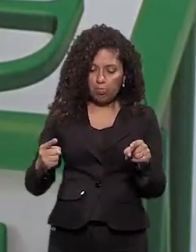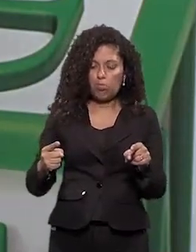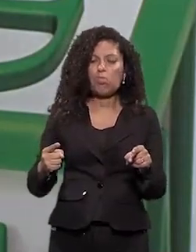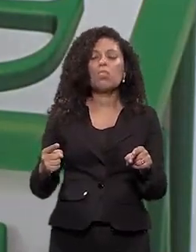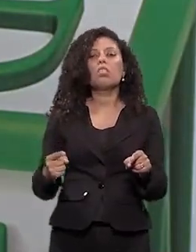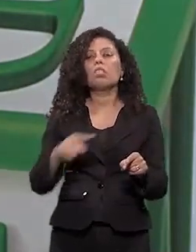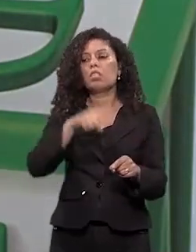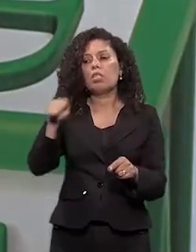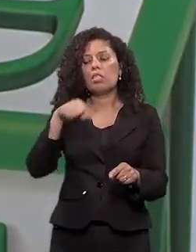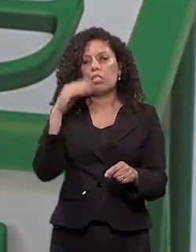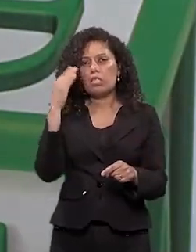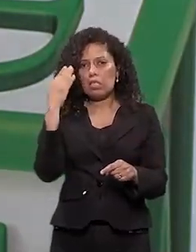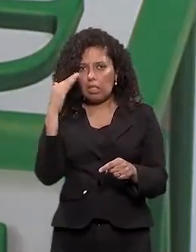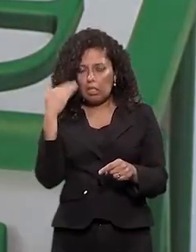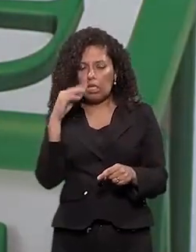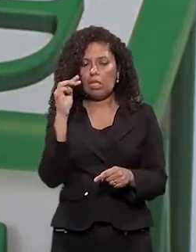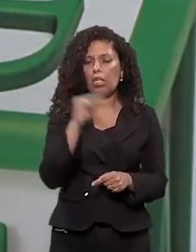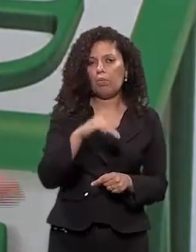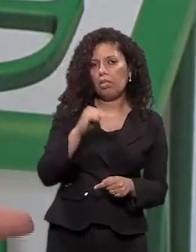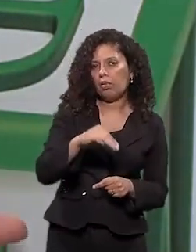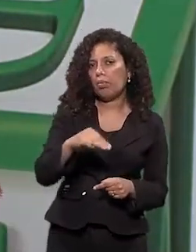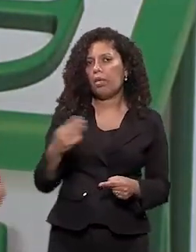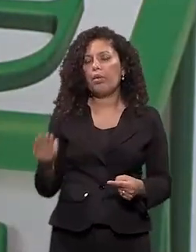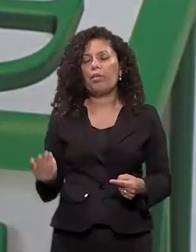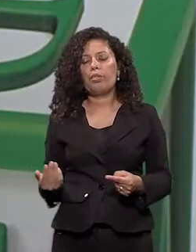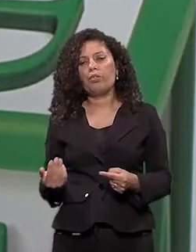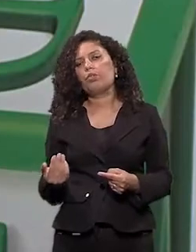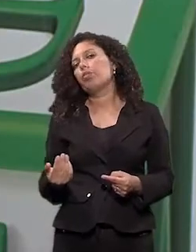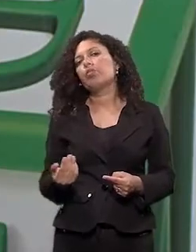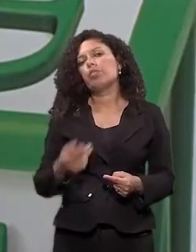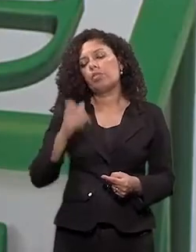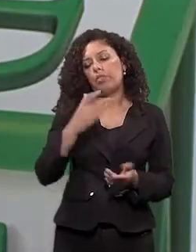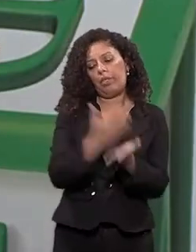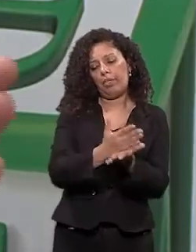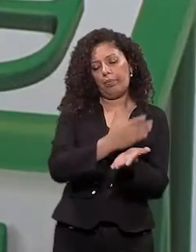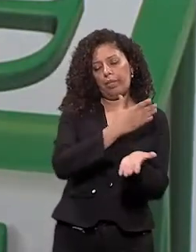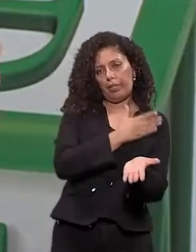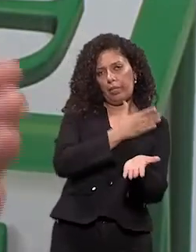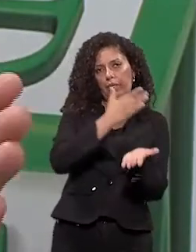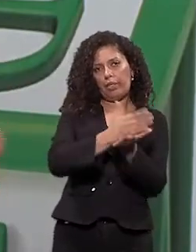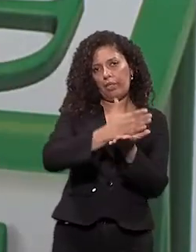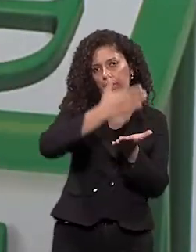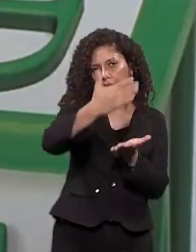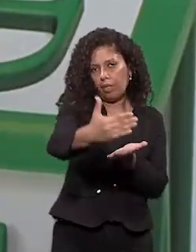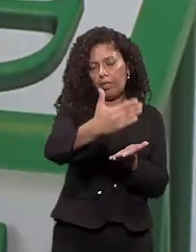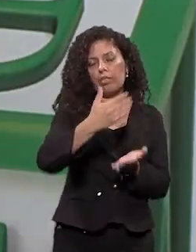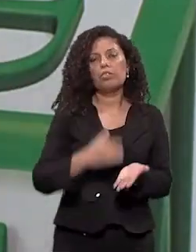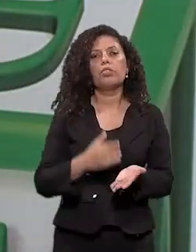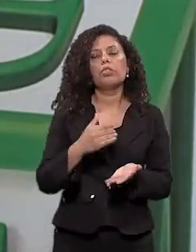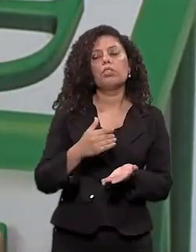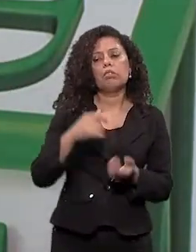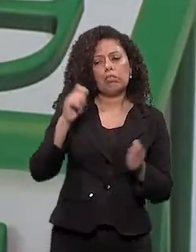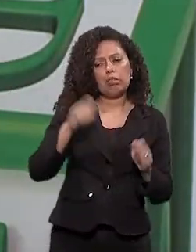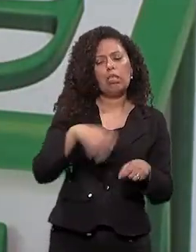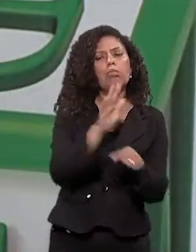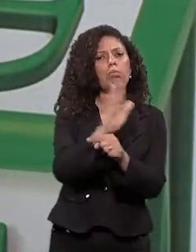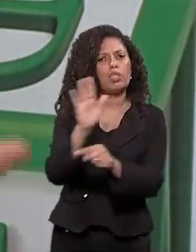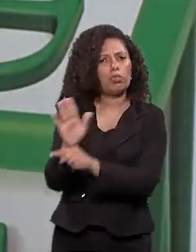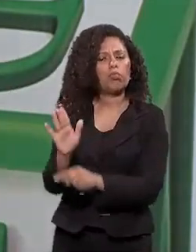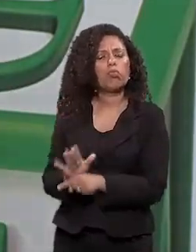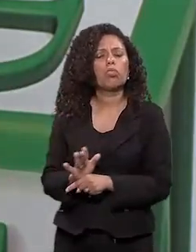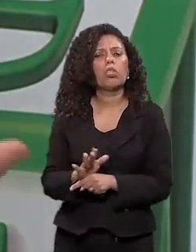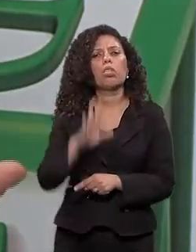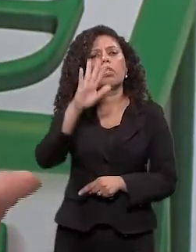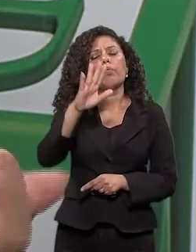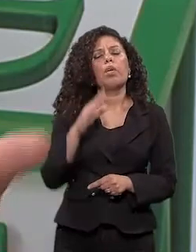eles rapidamente associam A questão da matemática A questão central Que é a metade, né Do caminho entre uma coisa e outra, né E como é